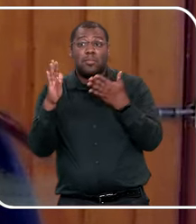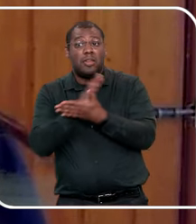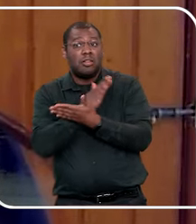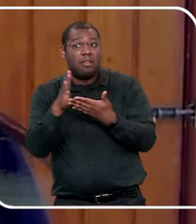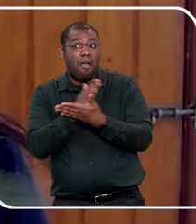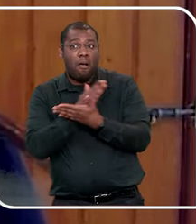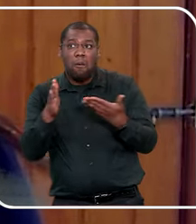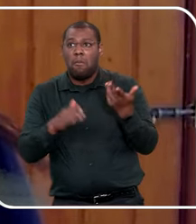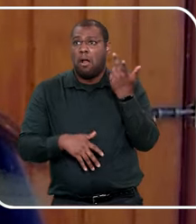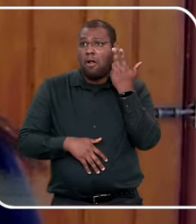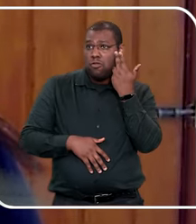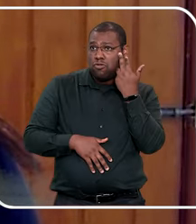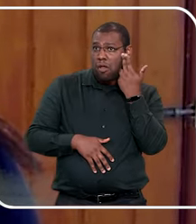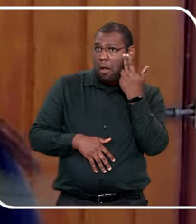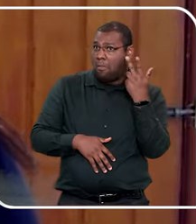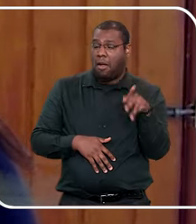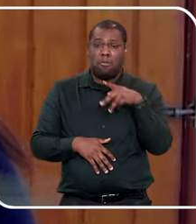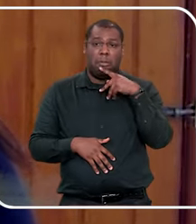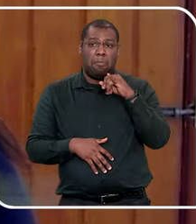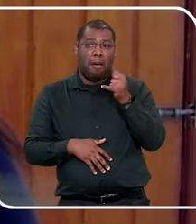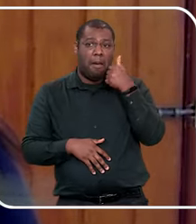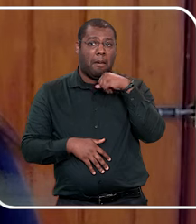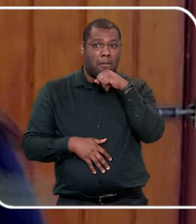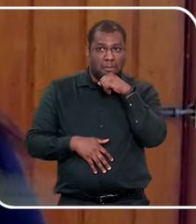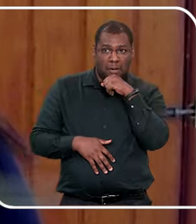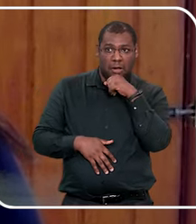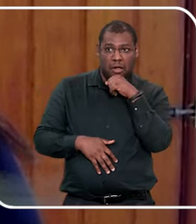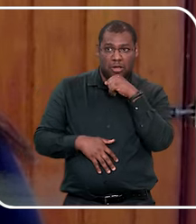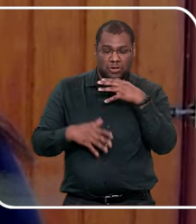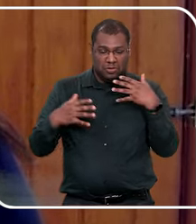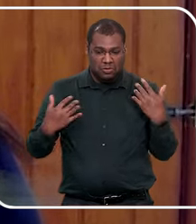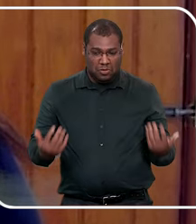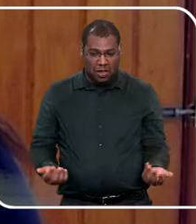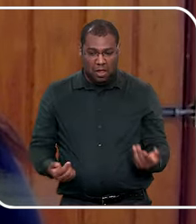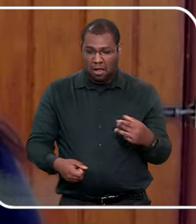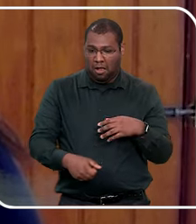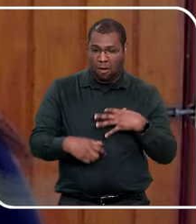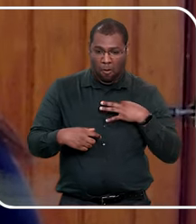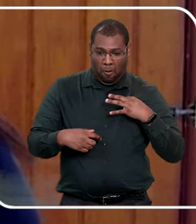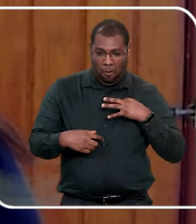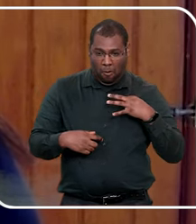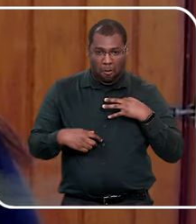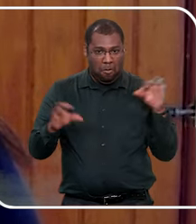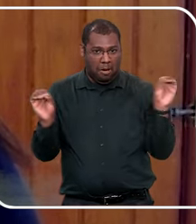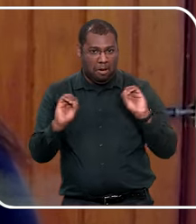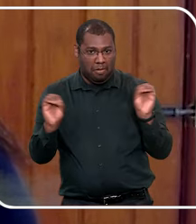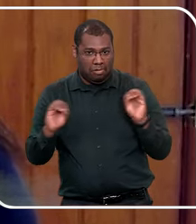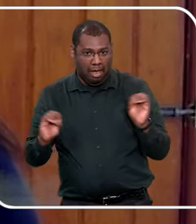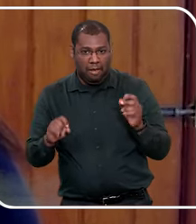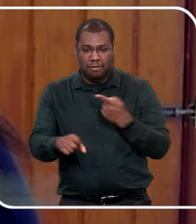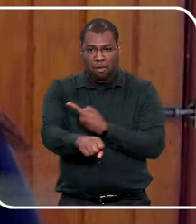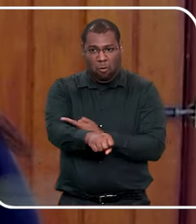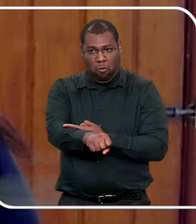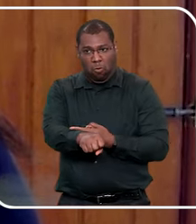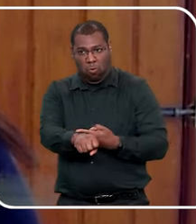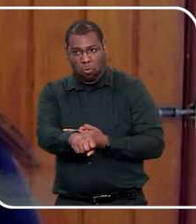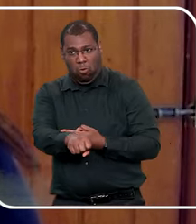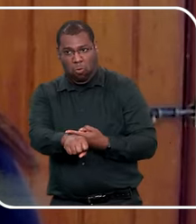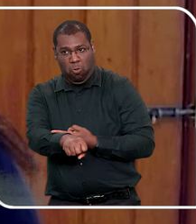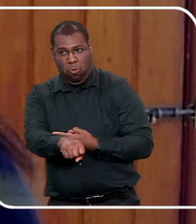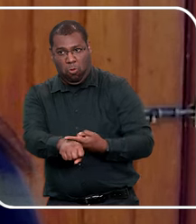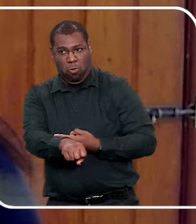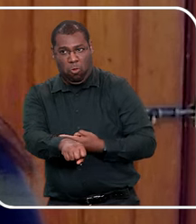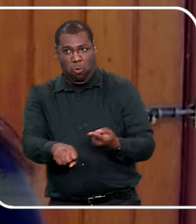naturalizo, a nudez dentro da família, sim, porque, 10 anos, ela contextualizou, mas